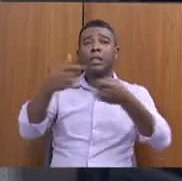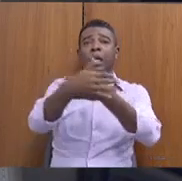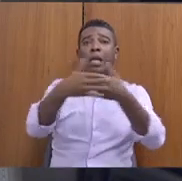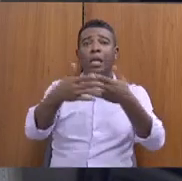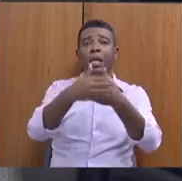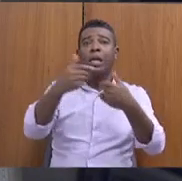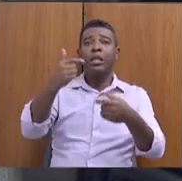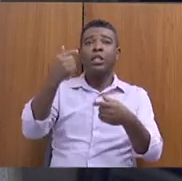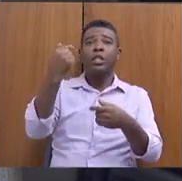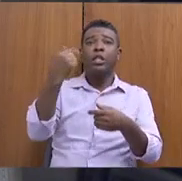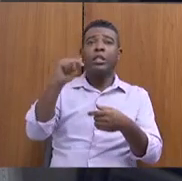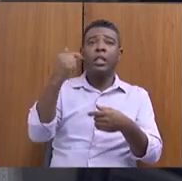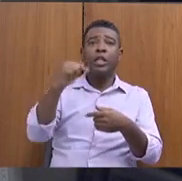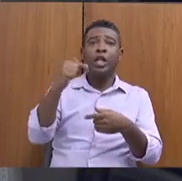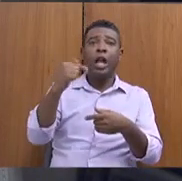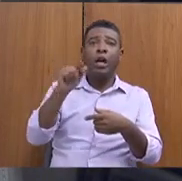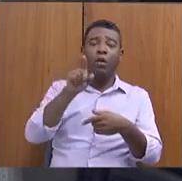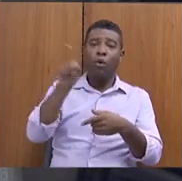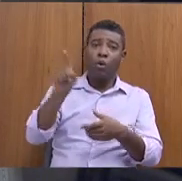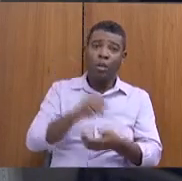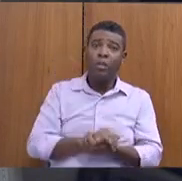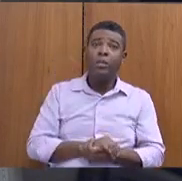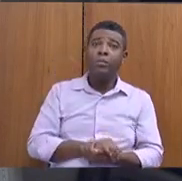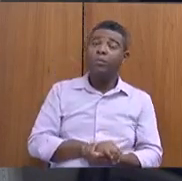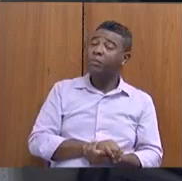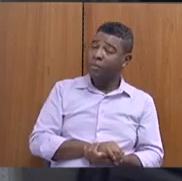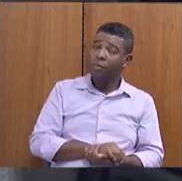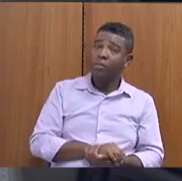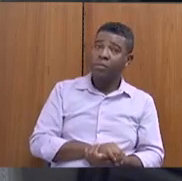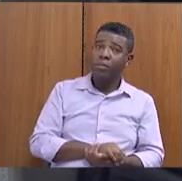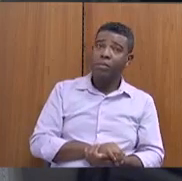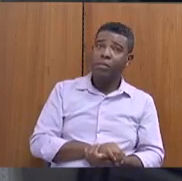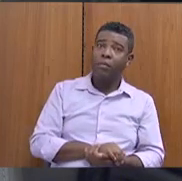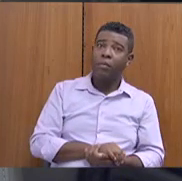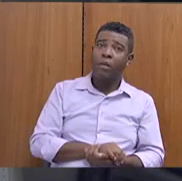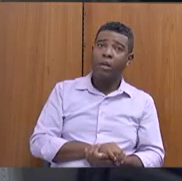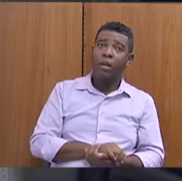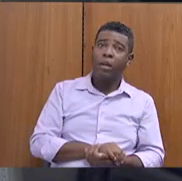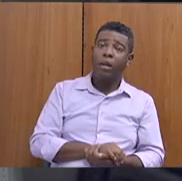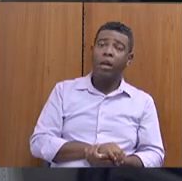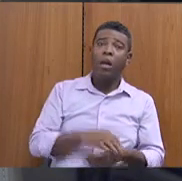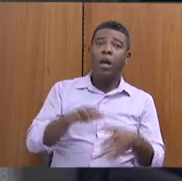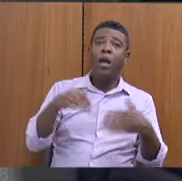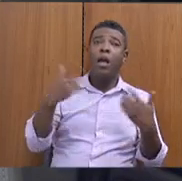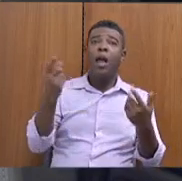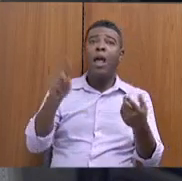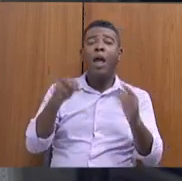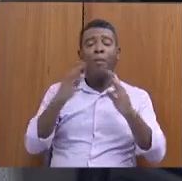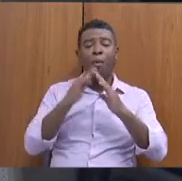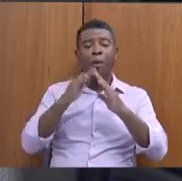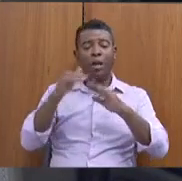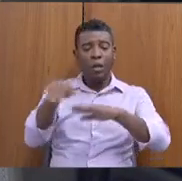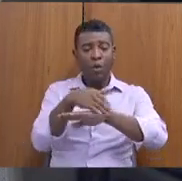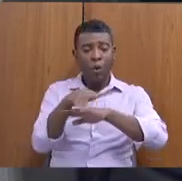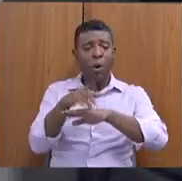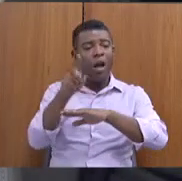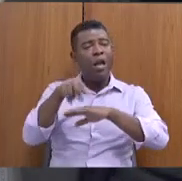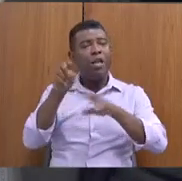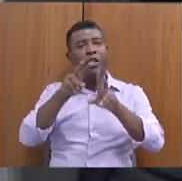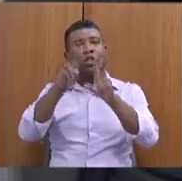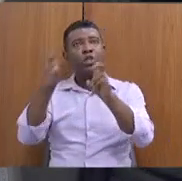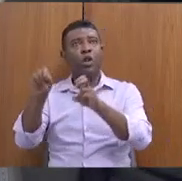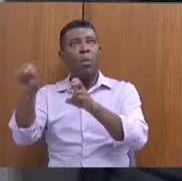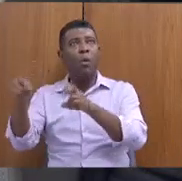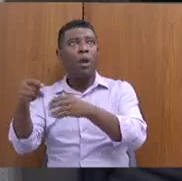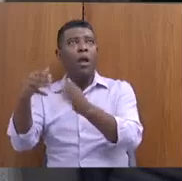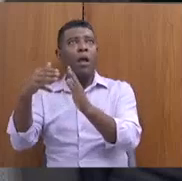do Cade Único para a população em situação de rua, não se refere apenas à metodologia. Nós tivemos um problema no